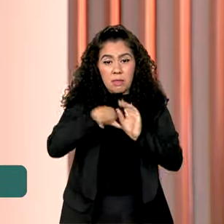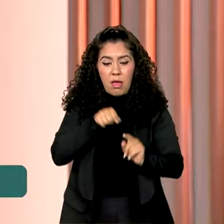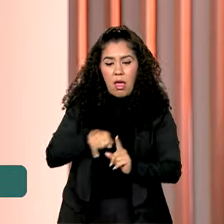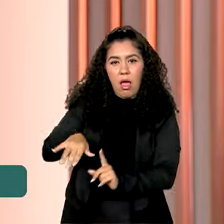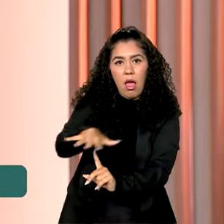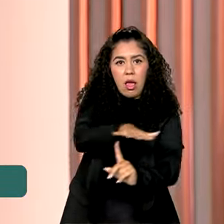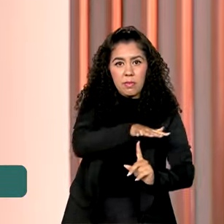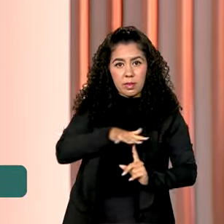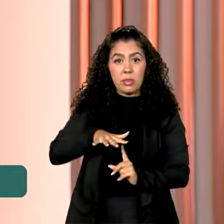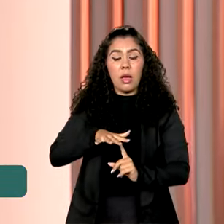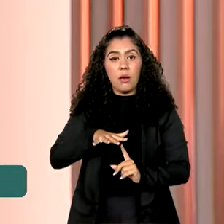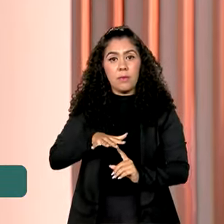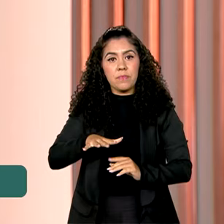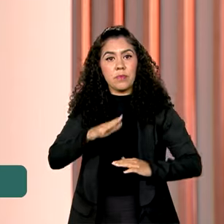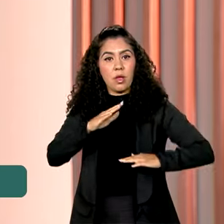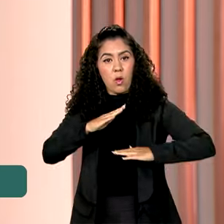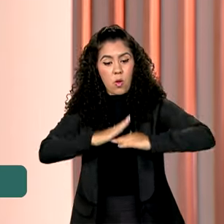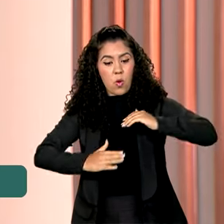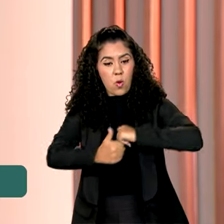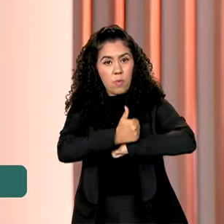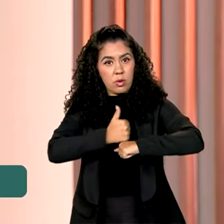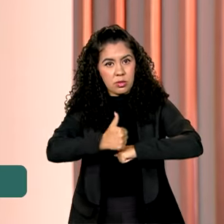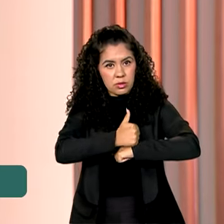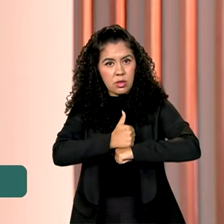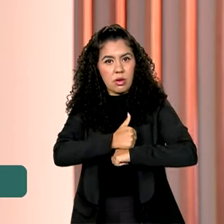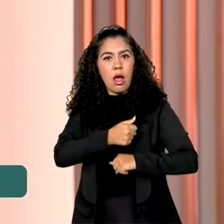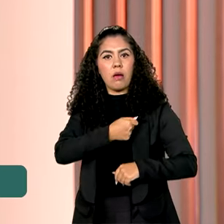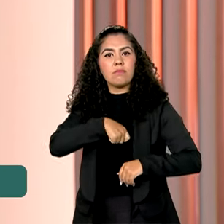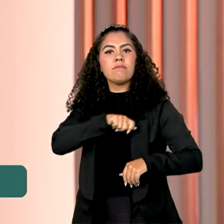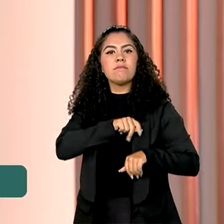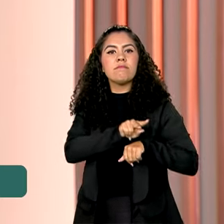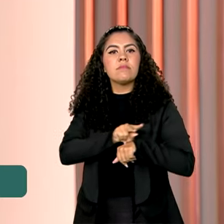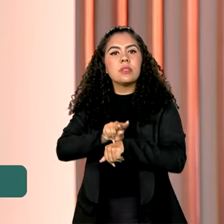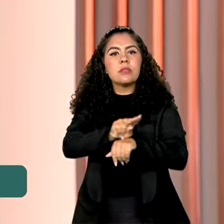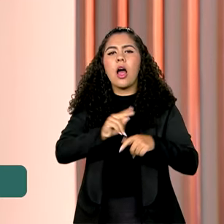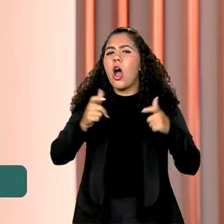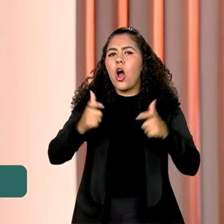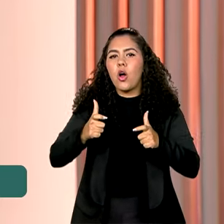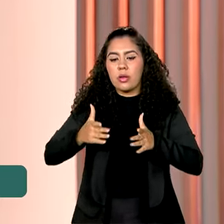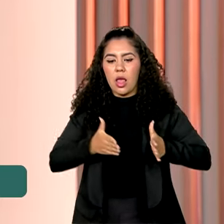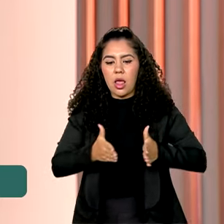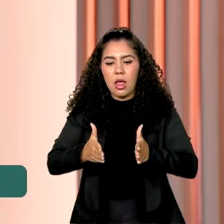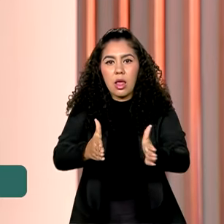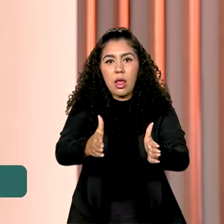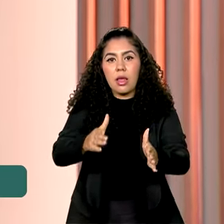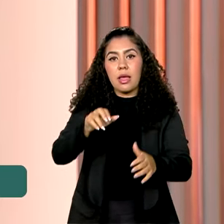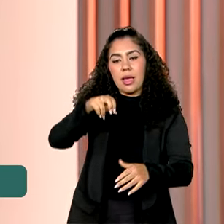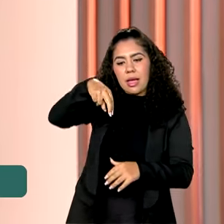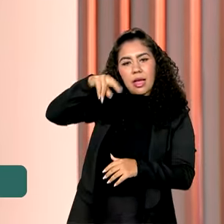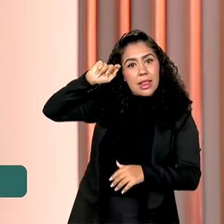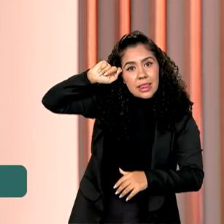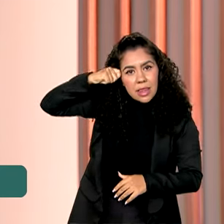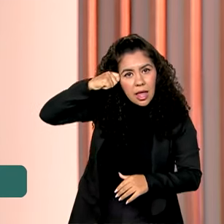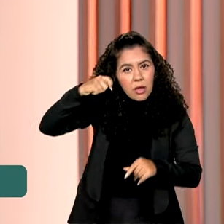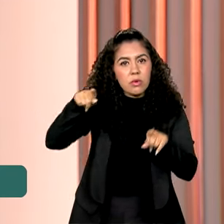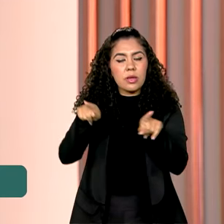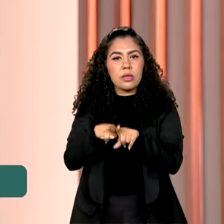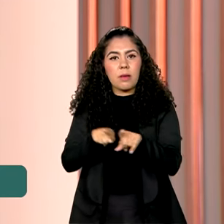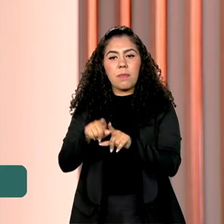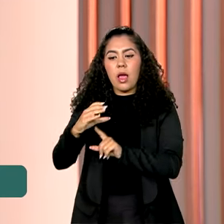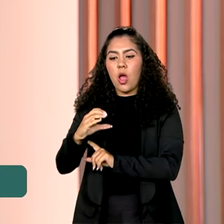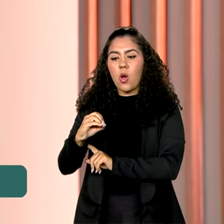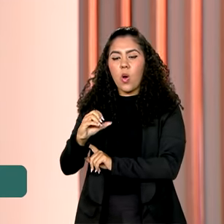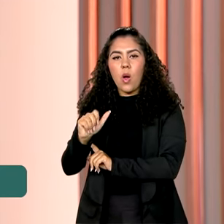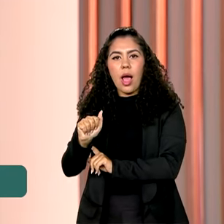Os agentes vão atuar na Calha do Rio Negro e Solimões, nos municípios de Barcelos e Coari, em atividades